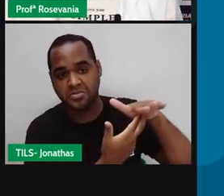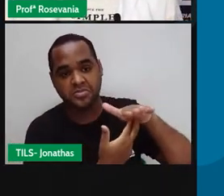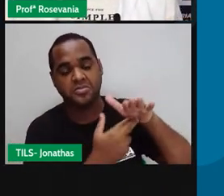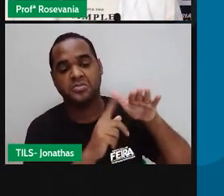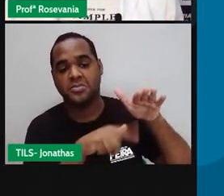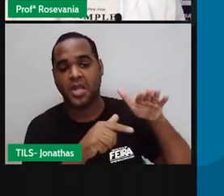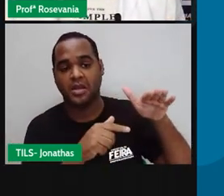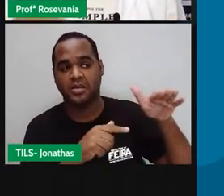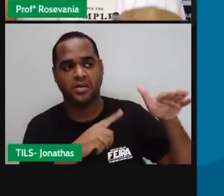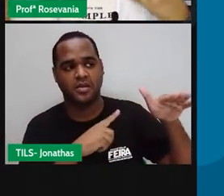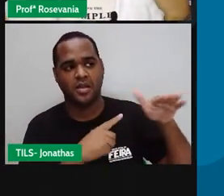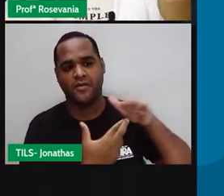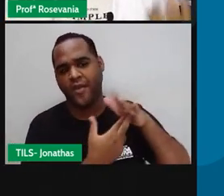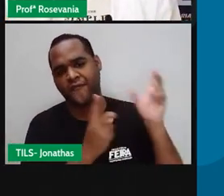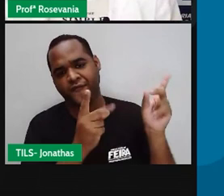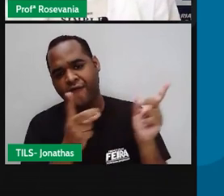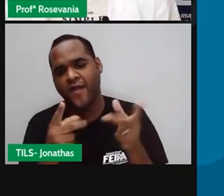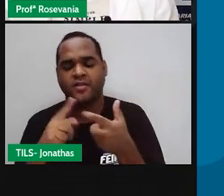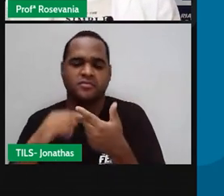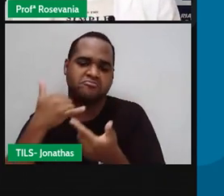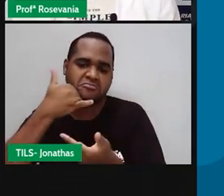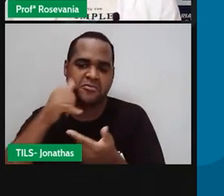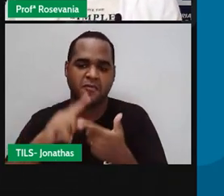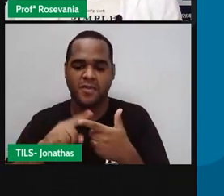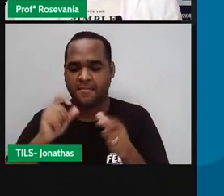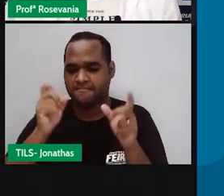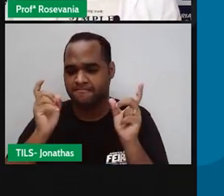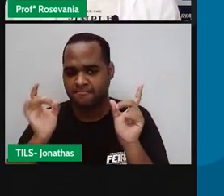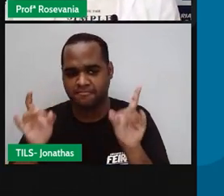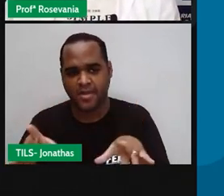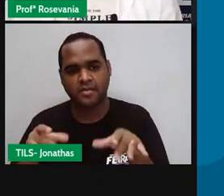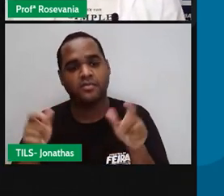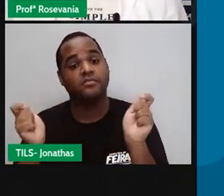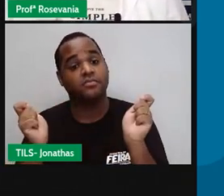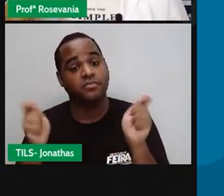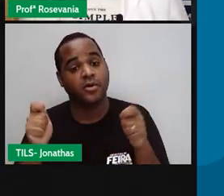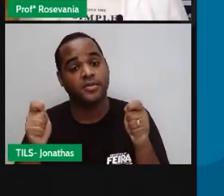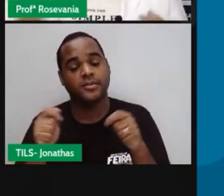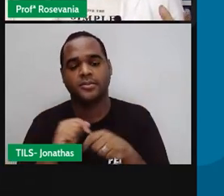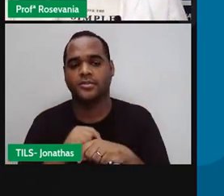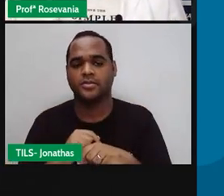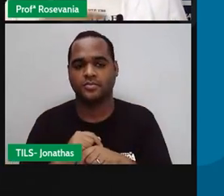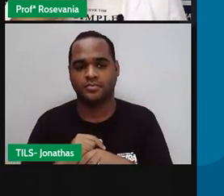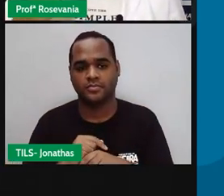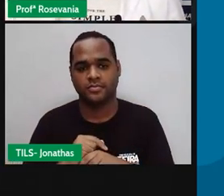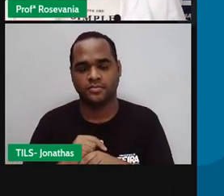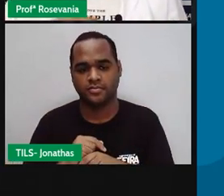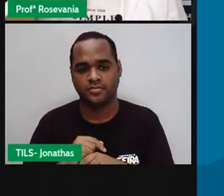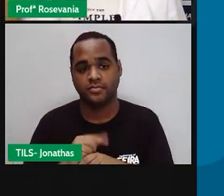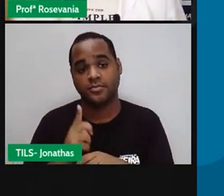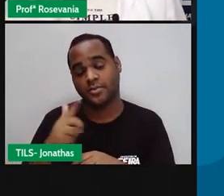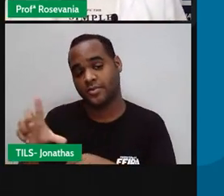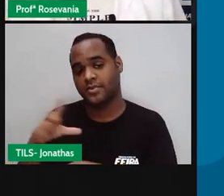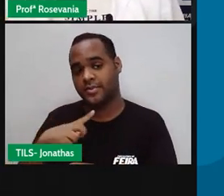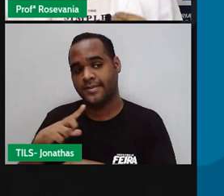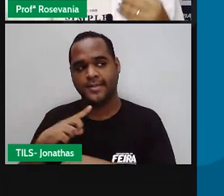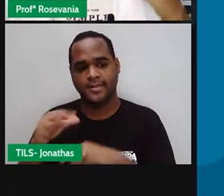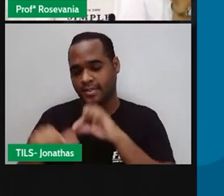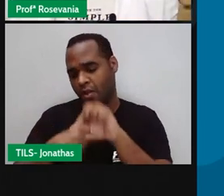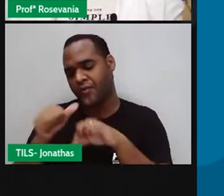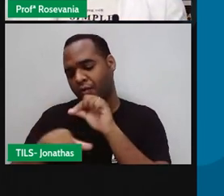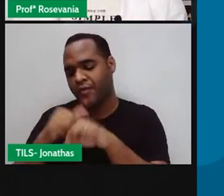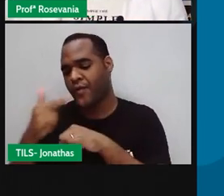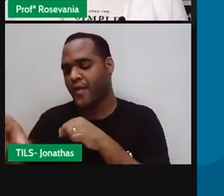locais onde vende celulares também, você pode descartar esses aparelhos, a gente tem locais também que reciclam garrafas,